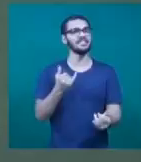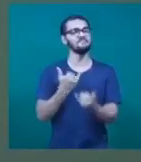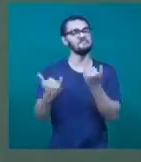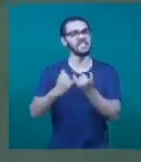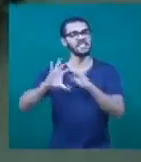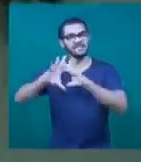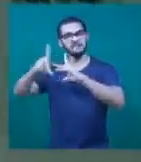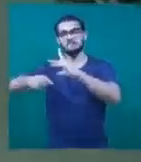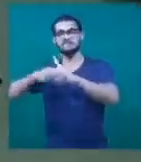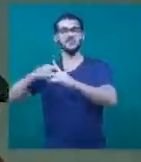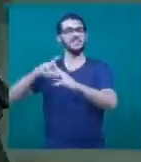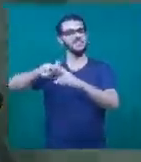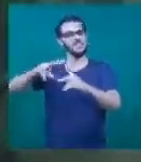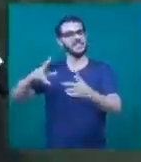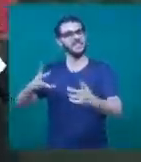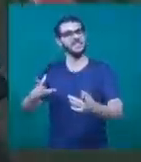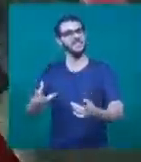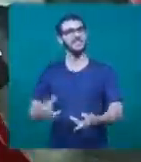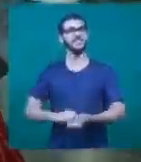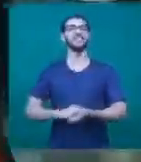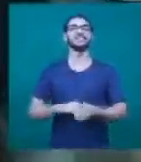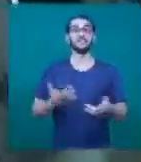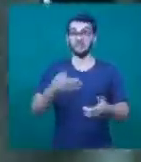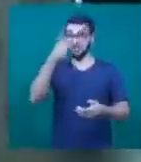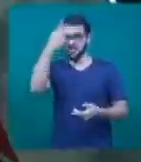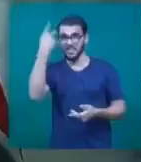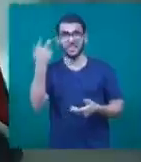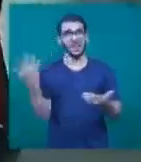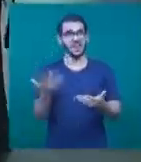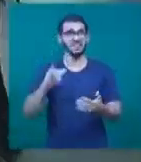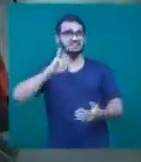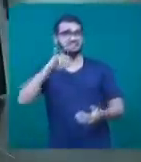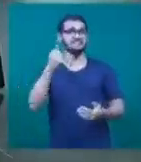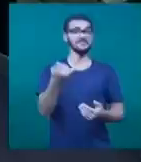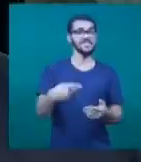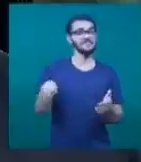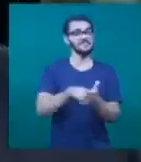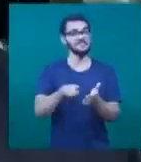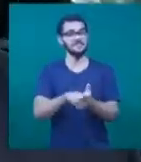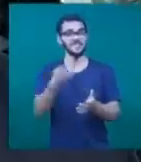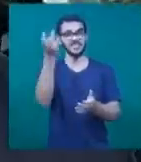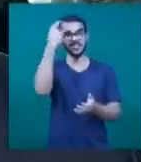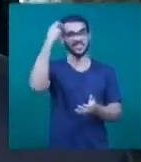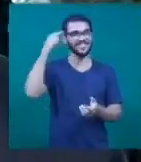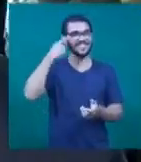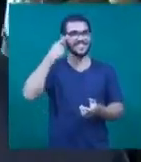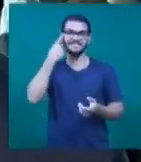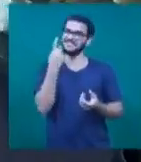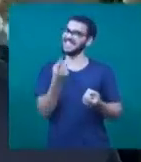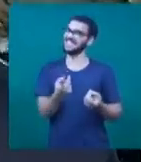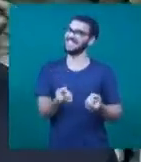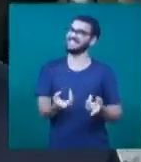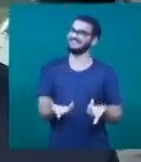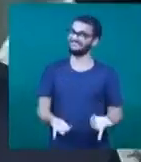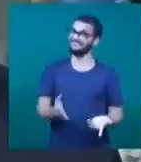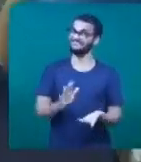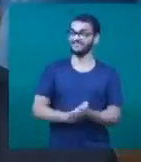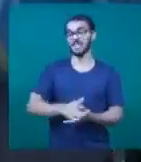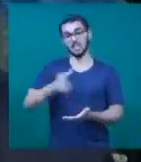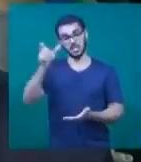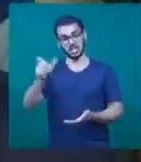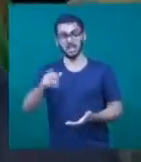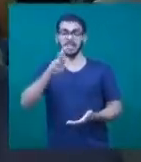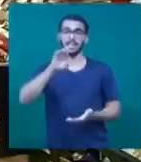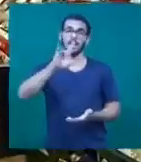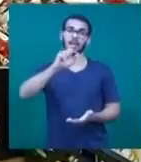mesmo. E tem muita gente que aproveita a febre da cultura japonesa para lucrar. O Ricardo veio de São